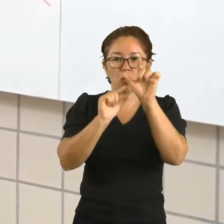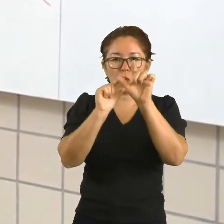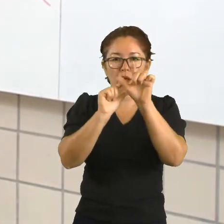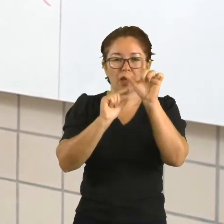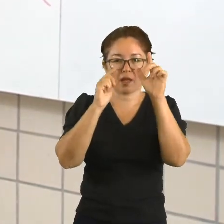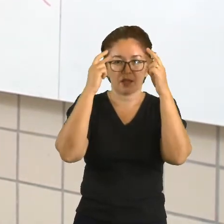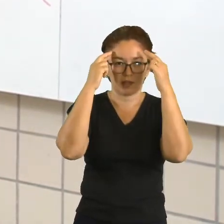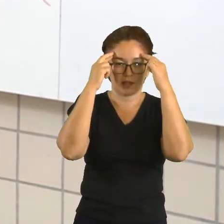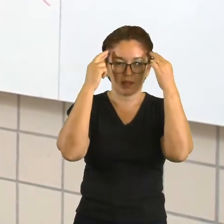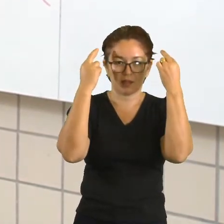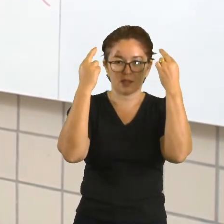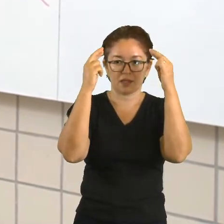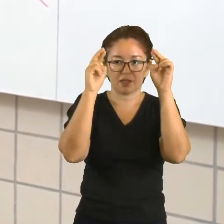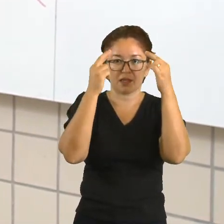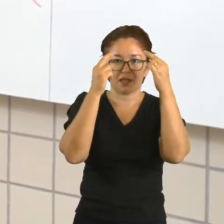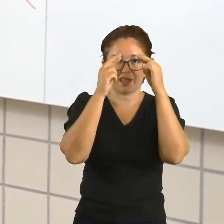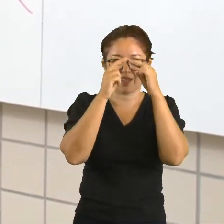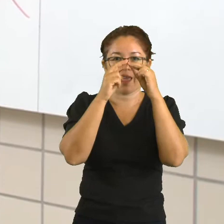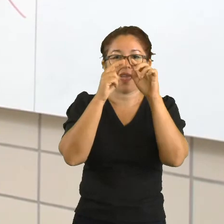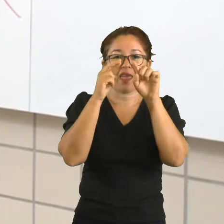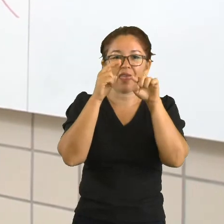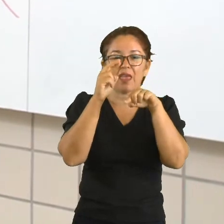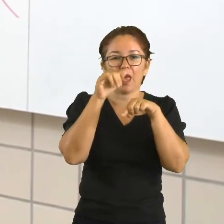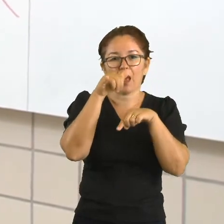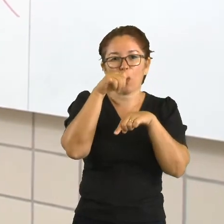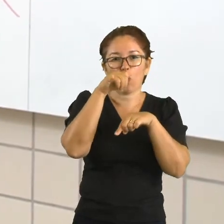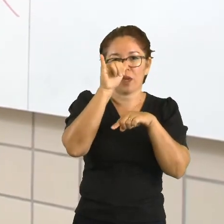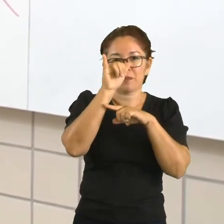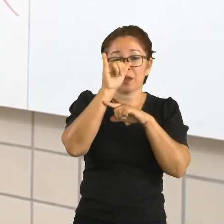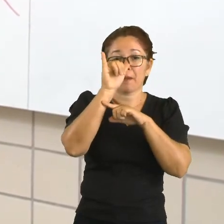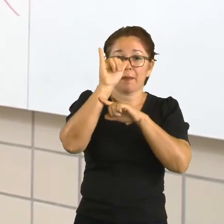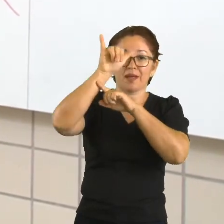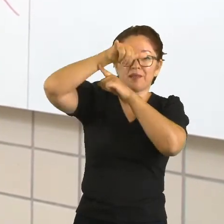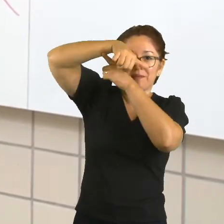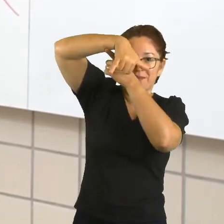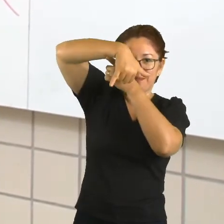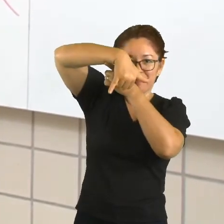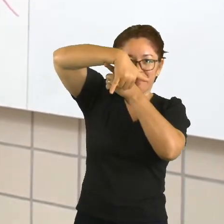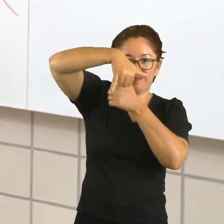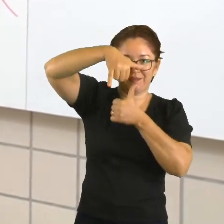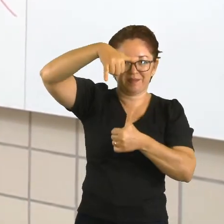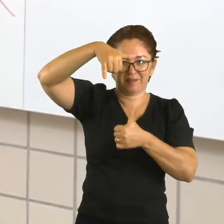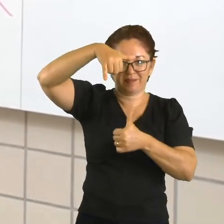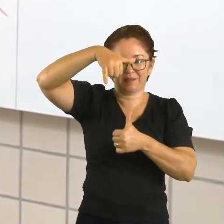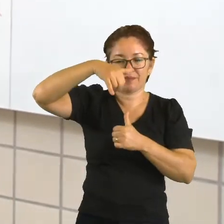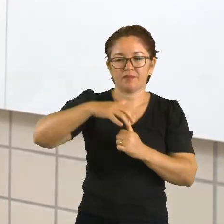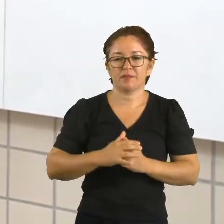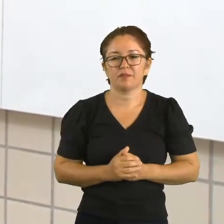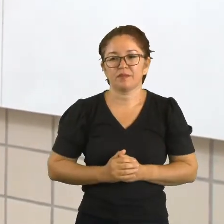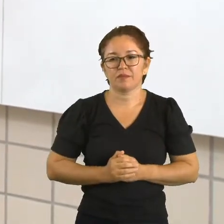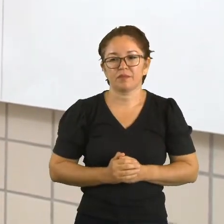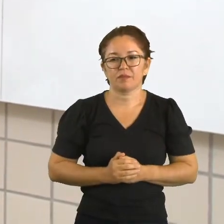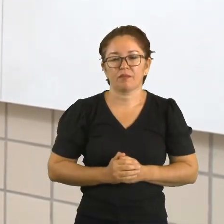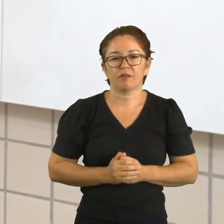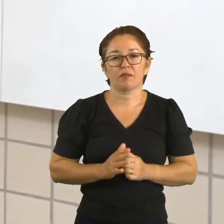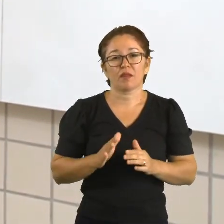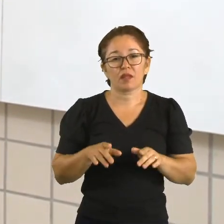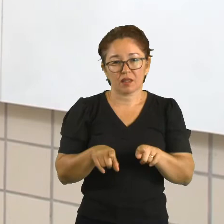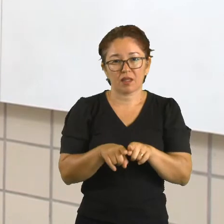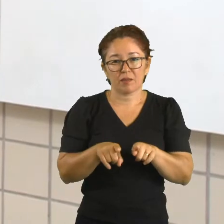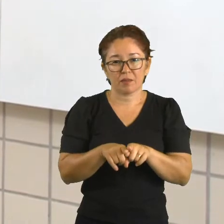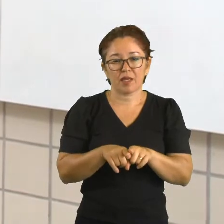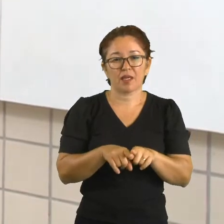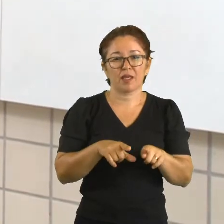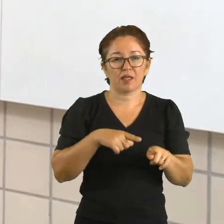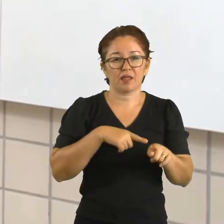nosso Y normal de cabeça para baixo, tá bom? Aí a gente vai ter a frequência e o tempo determinado de